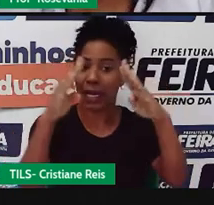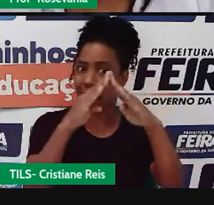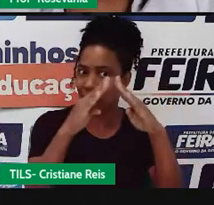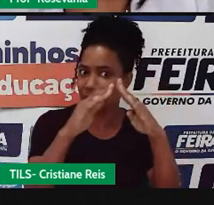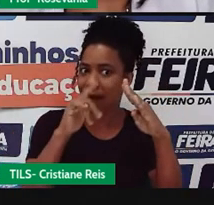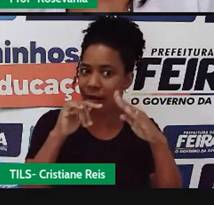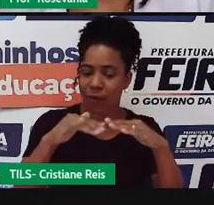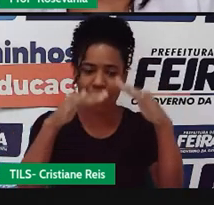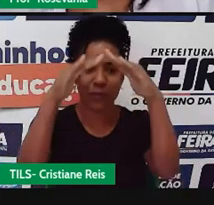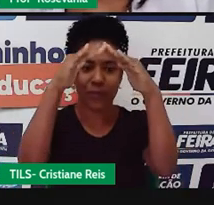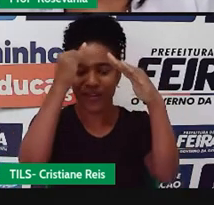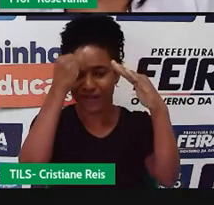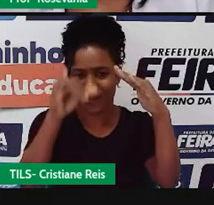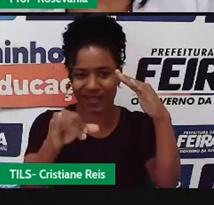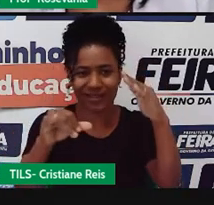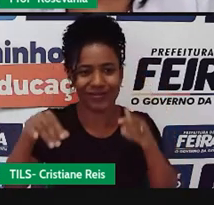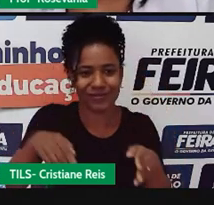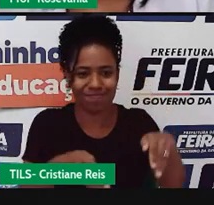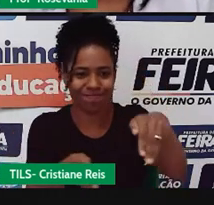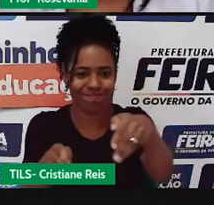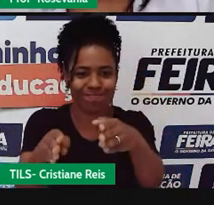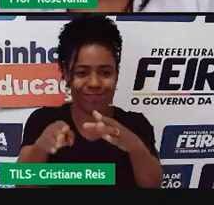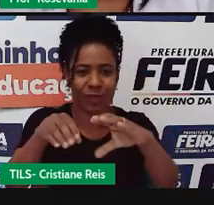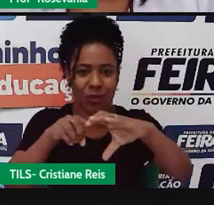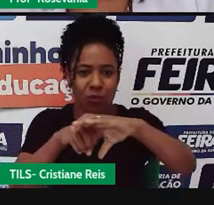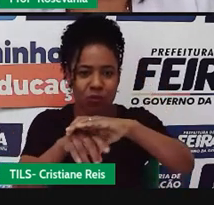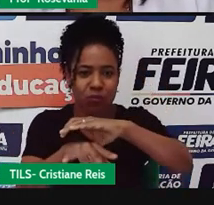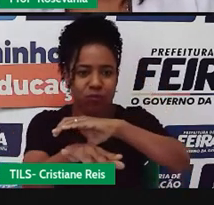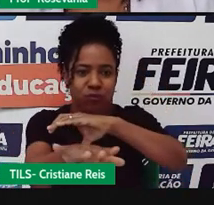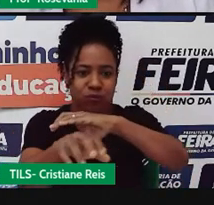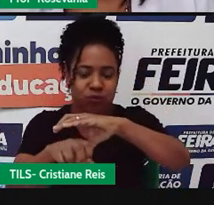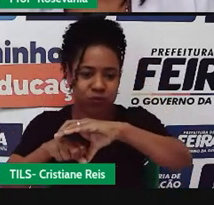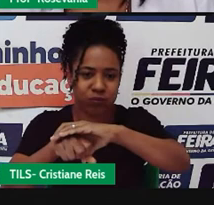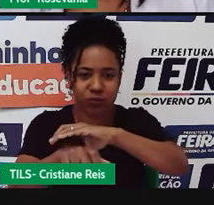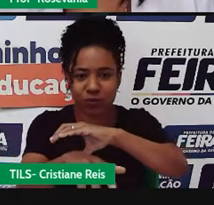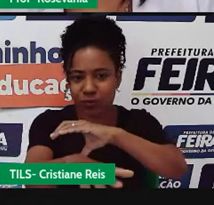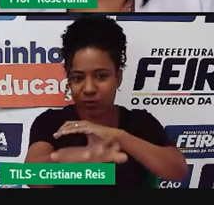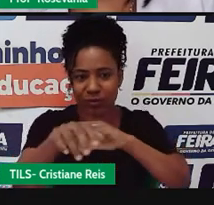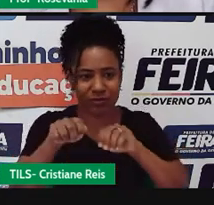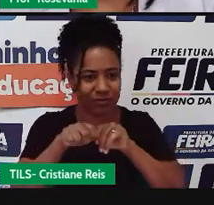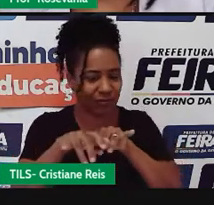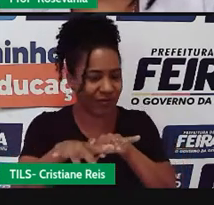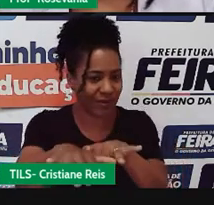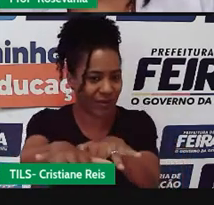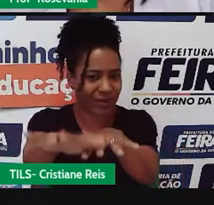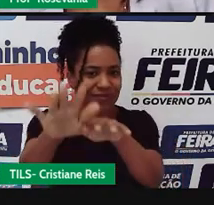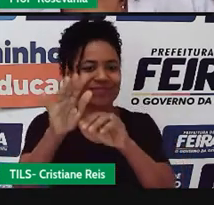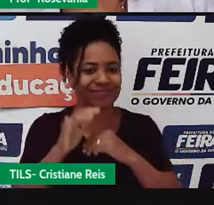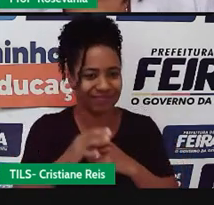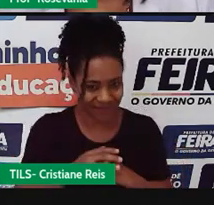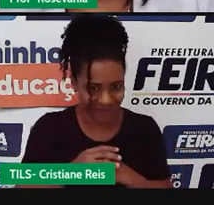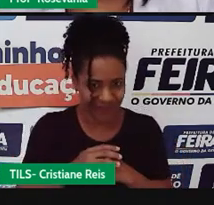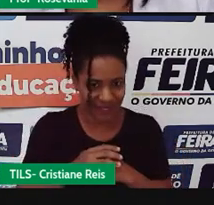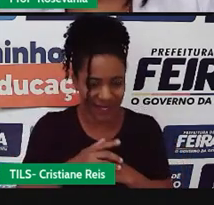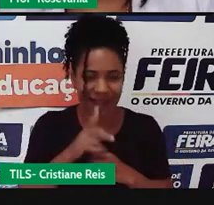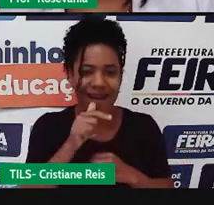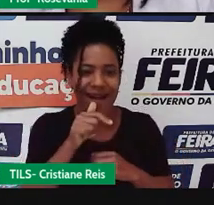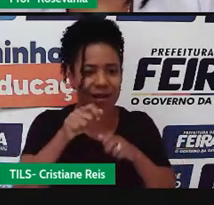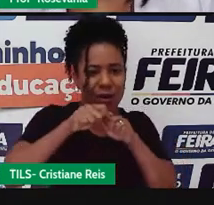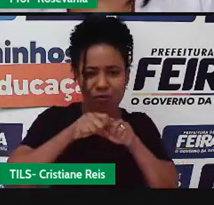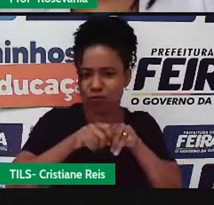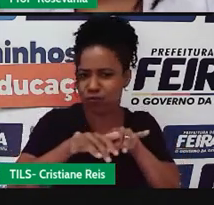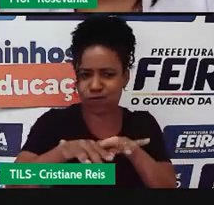compensação, essa água que deveria infiltrar, ela vai embora rapidamente, porque a ideia do córrego é escoar